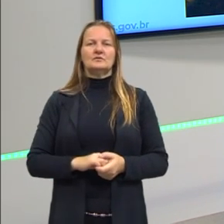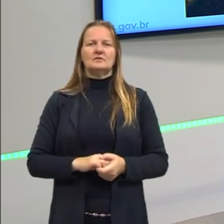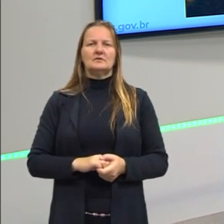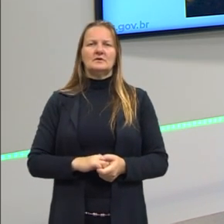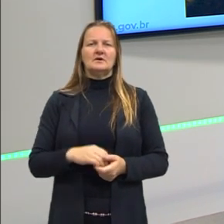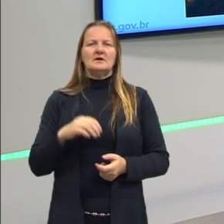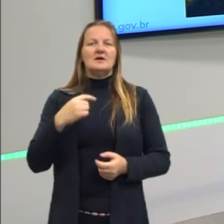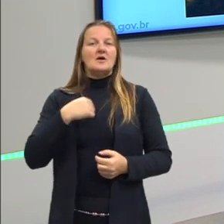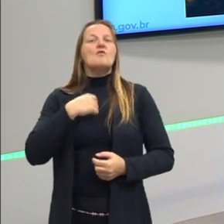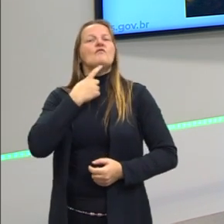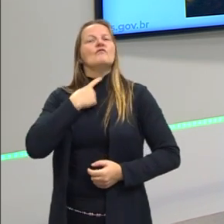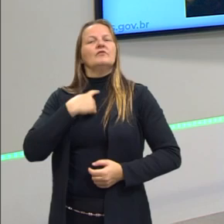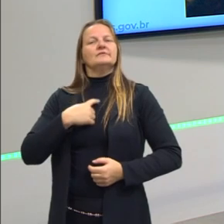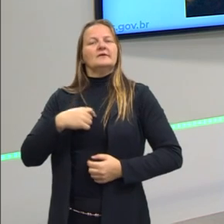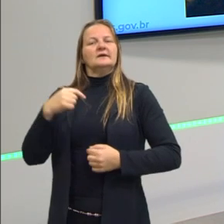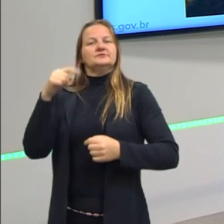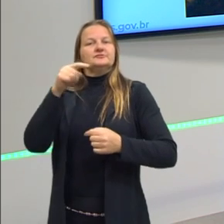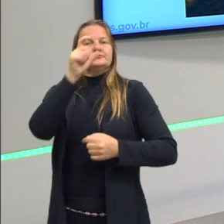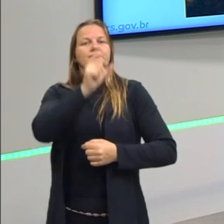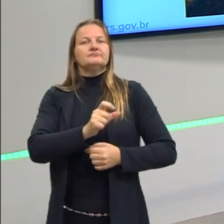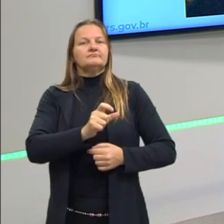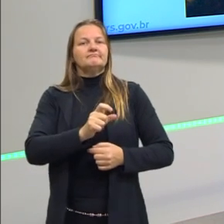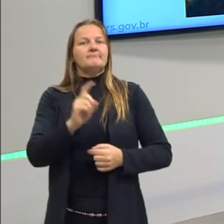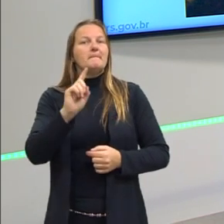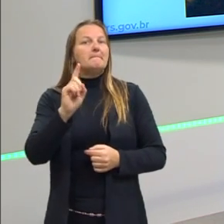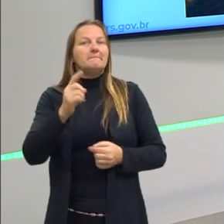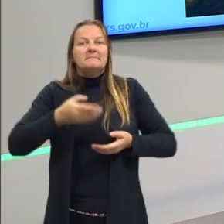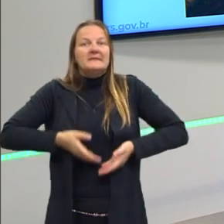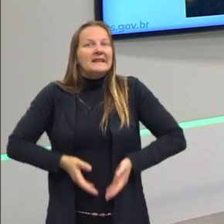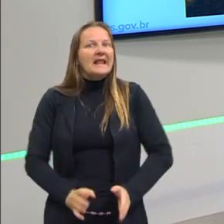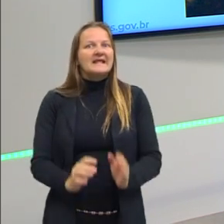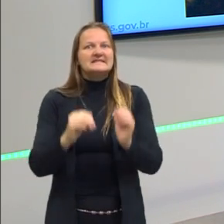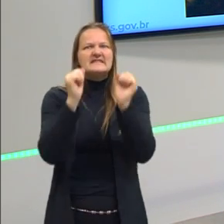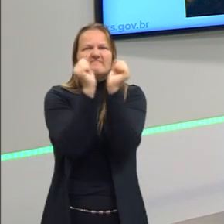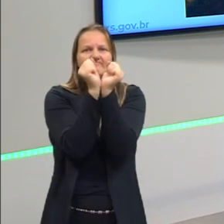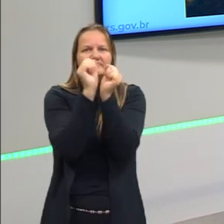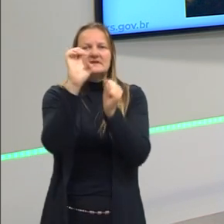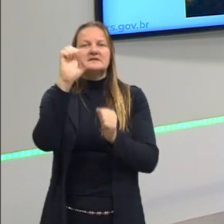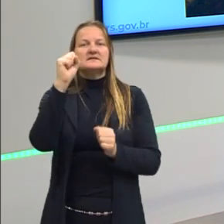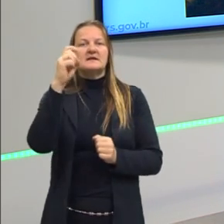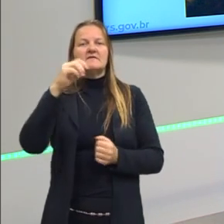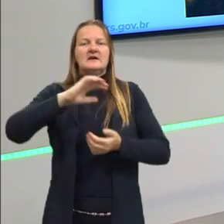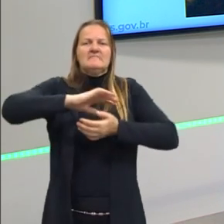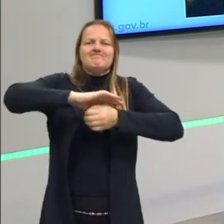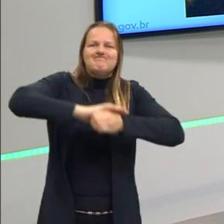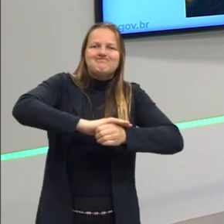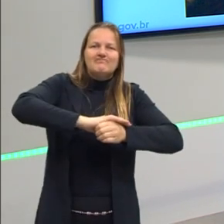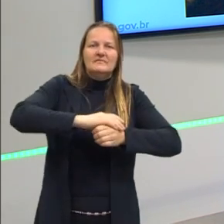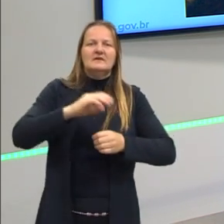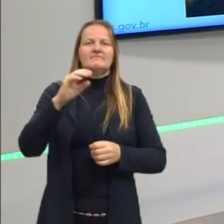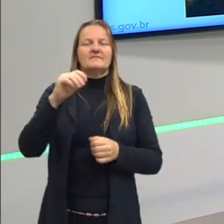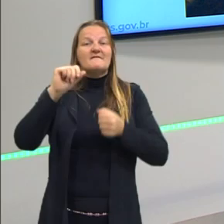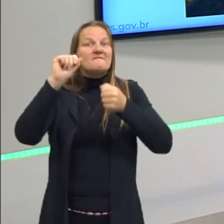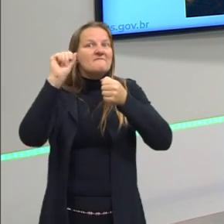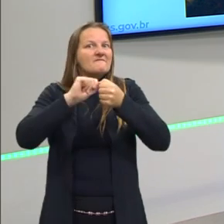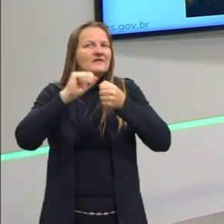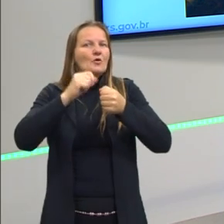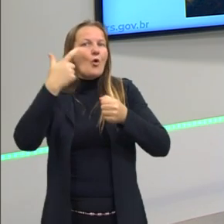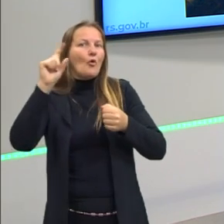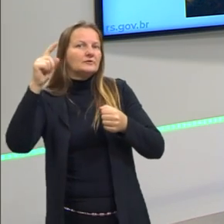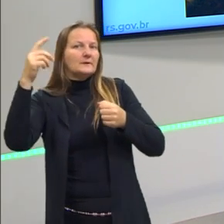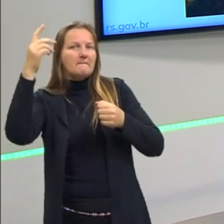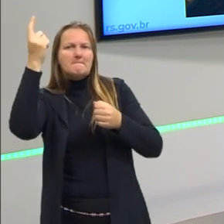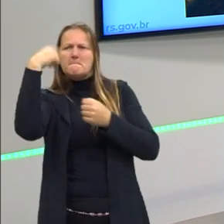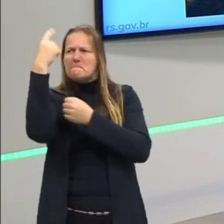parece que a pessoa é aquilo, e ninguém nasce escravo, as pessoas são escravizadas pela